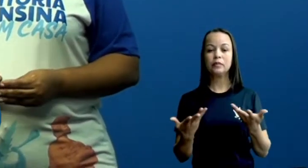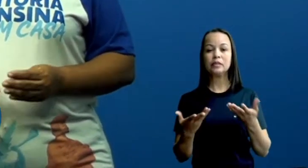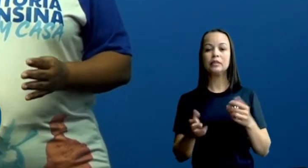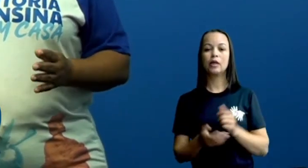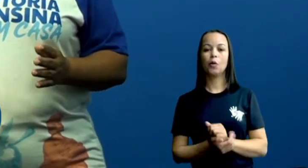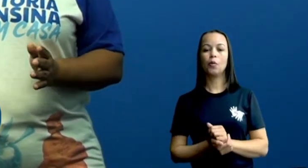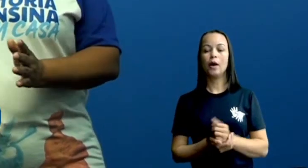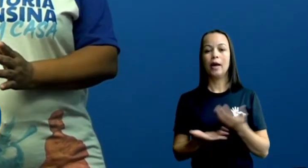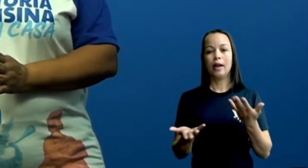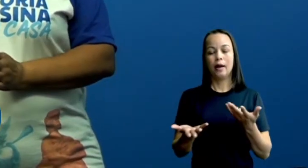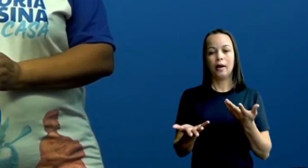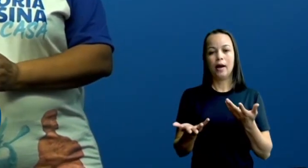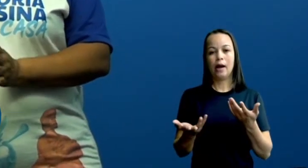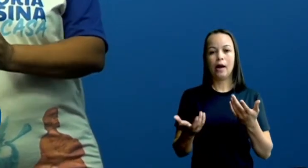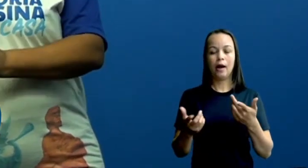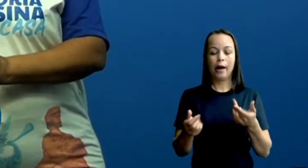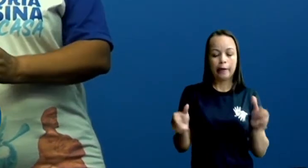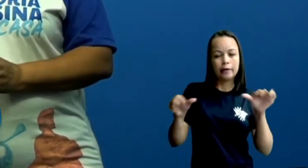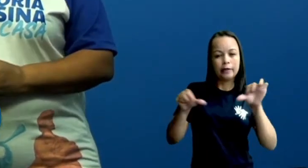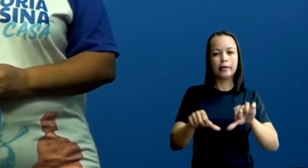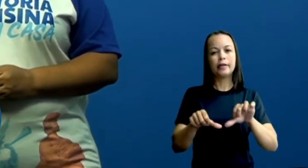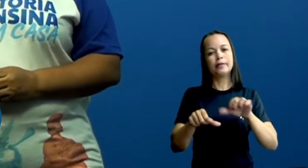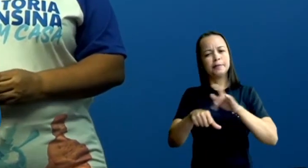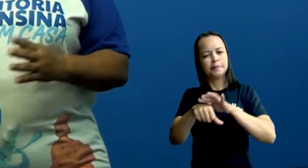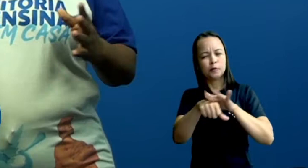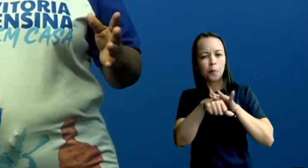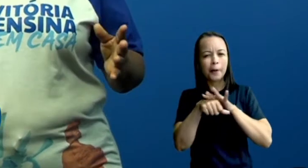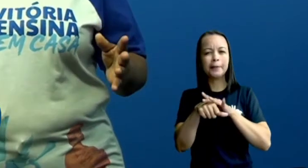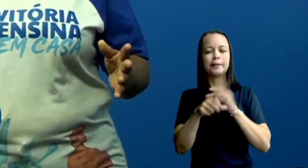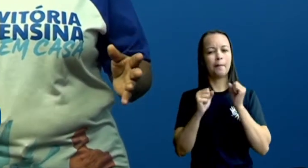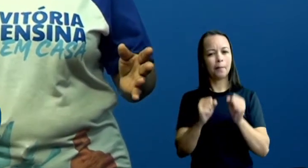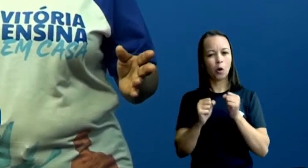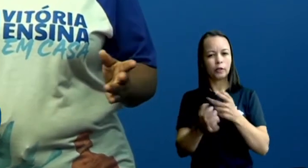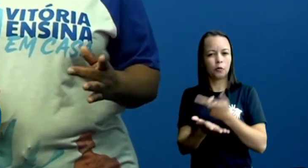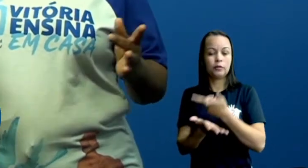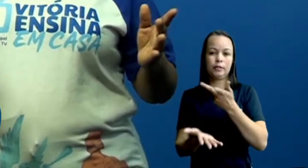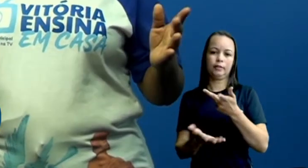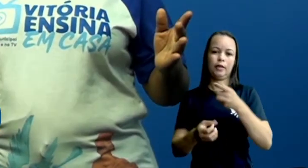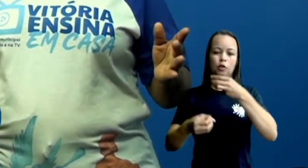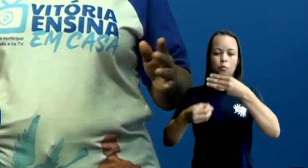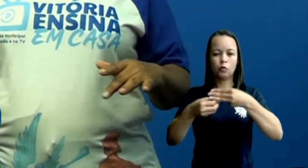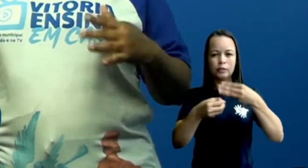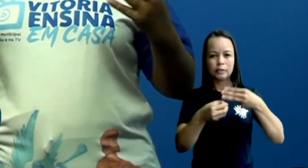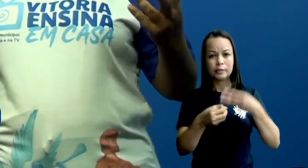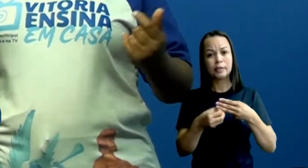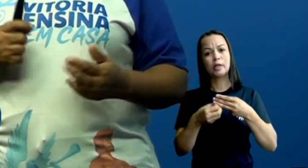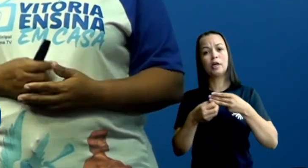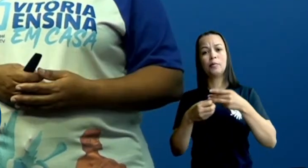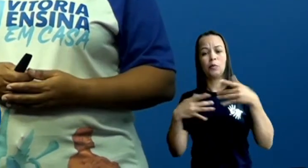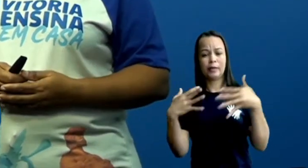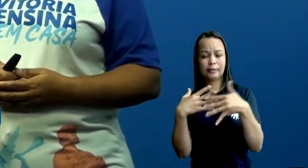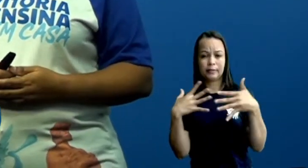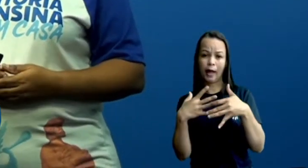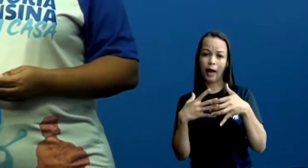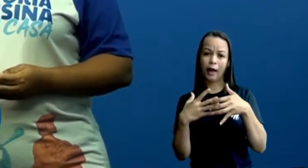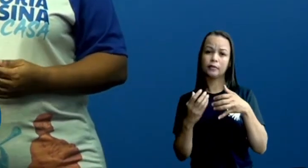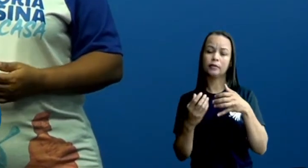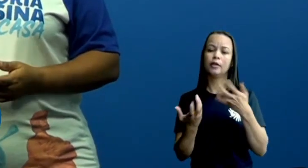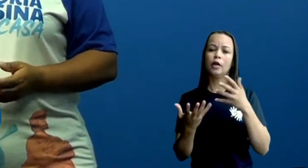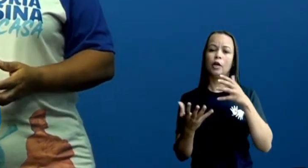a crise sanitária pode acontecer no município, numa cidade, no país ou então no mundo todo.